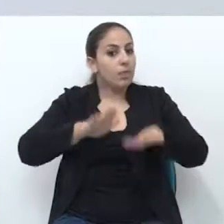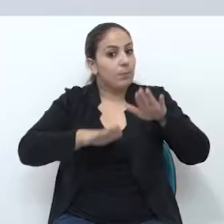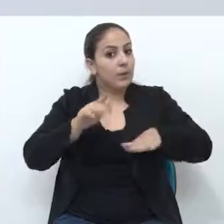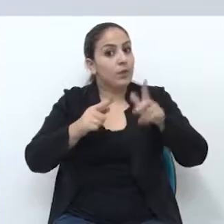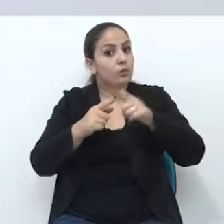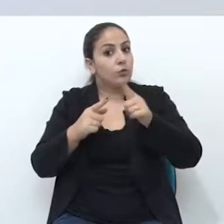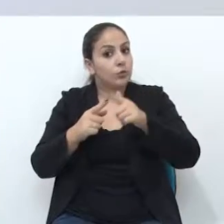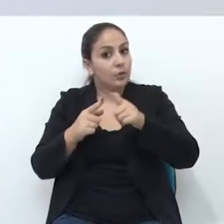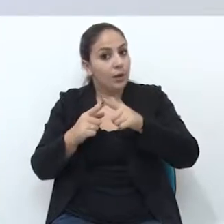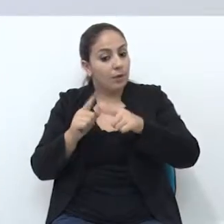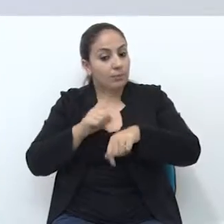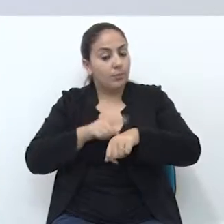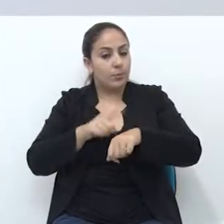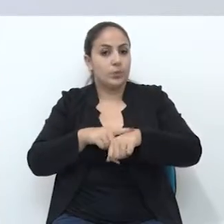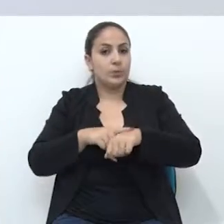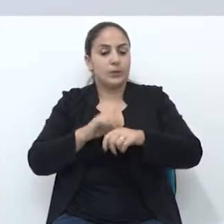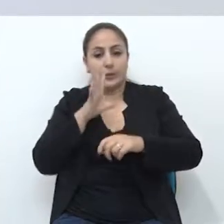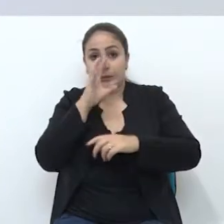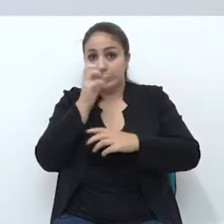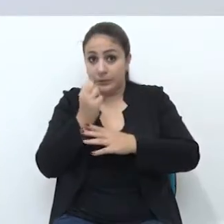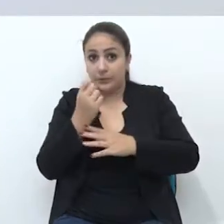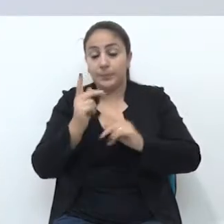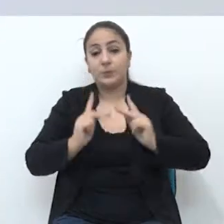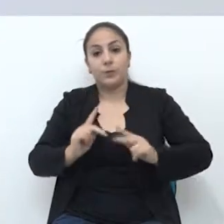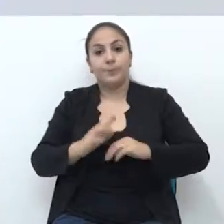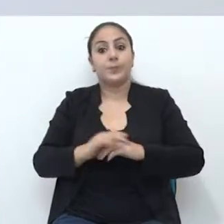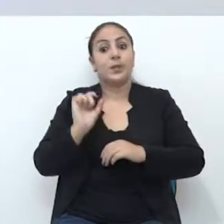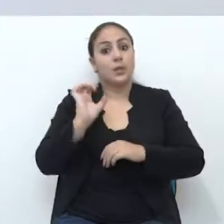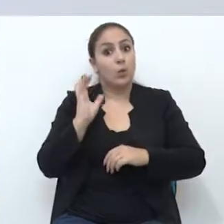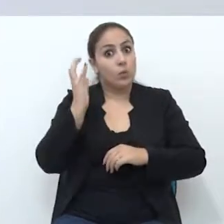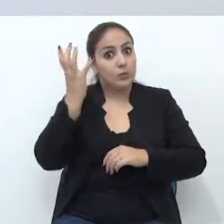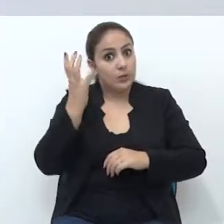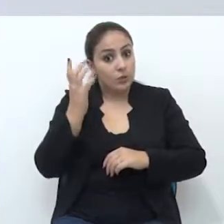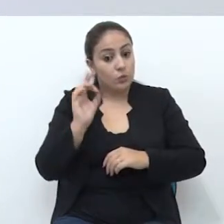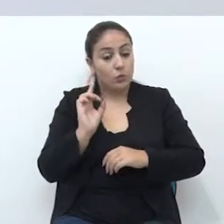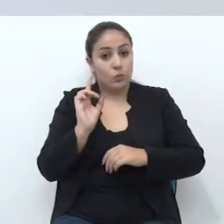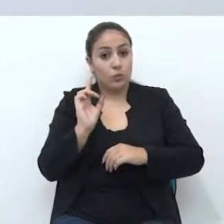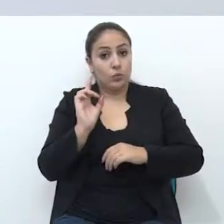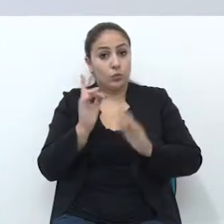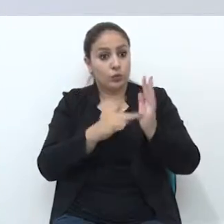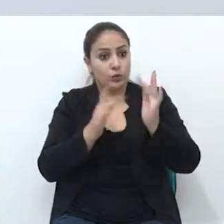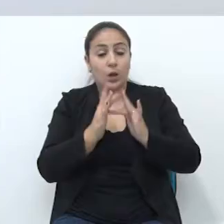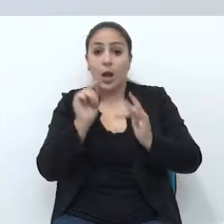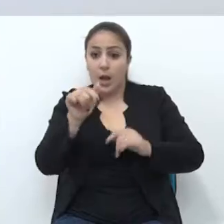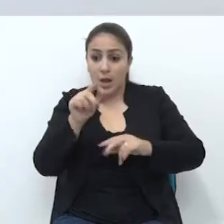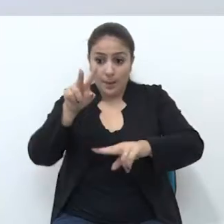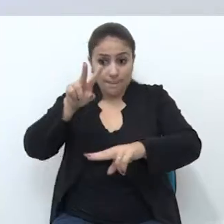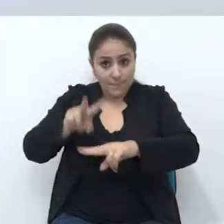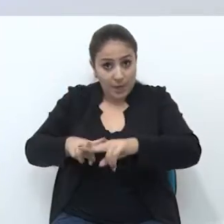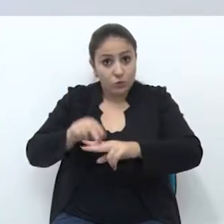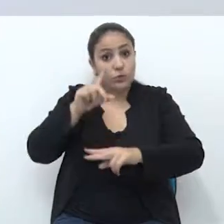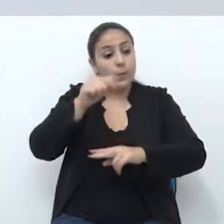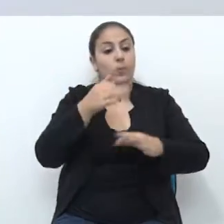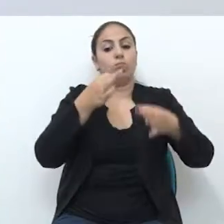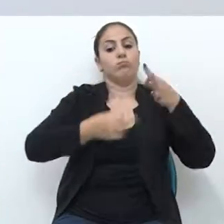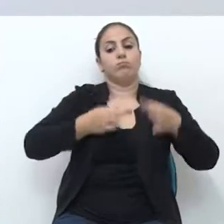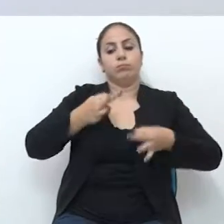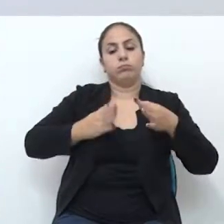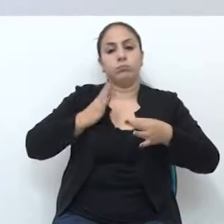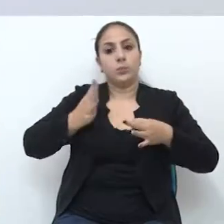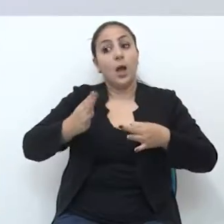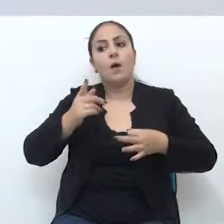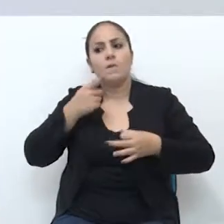Foi isso que aconteceu com Jesus, né? Ele foi preso, Ele foi julgado, foi declarado culpado, né?